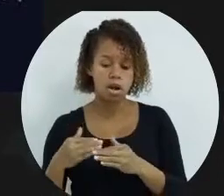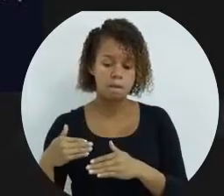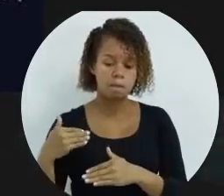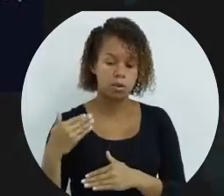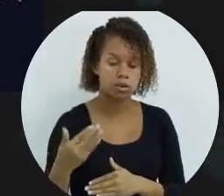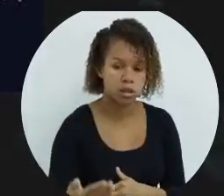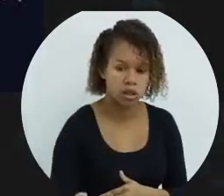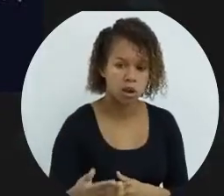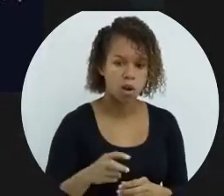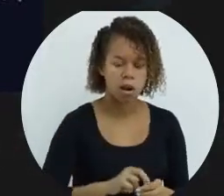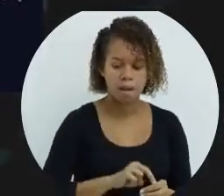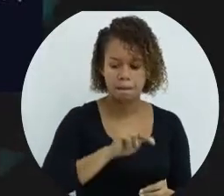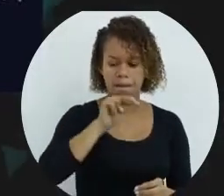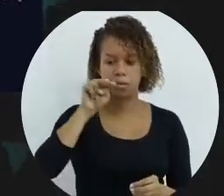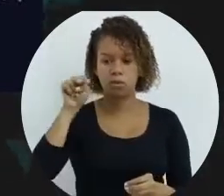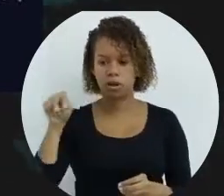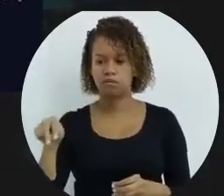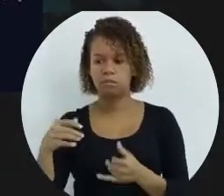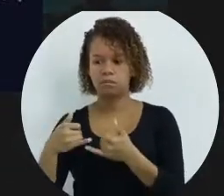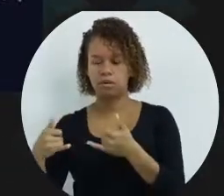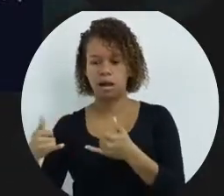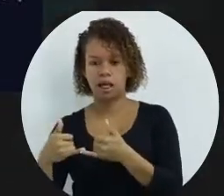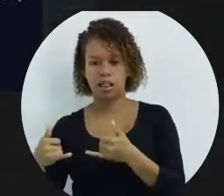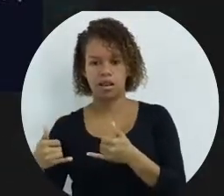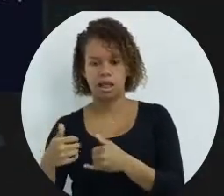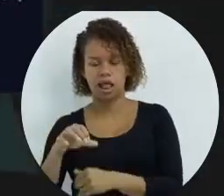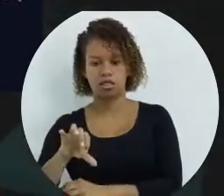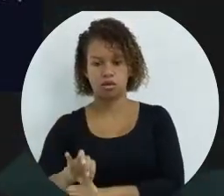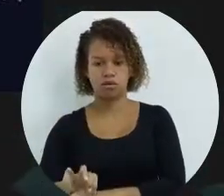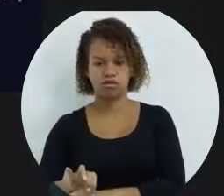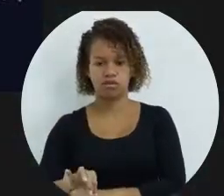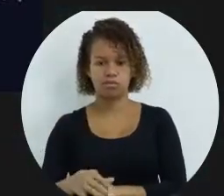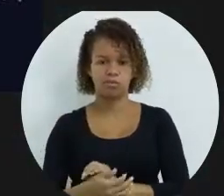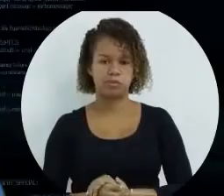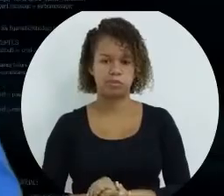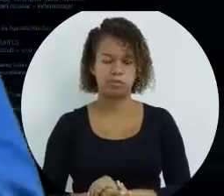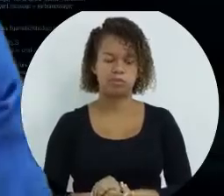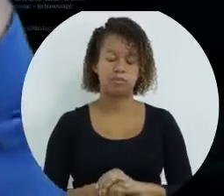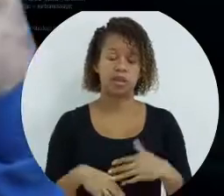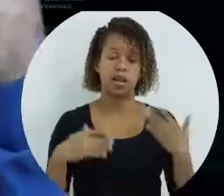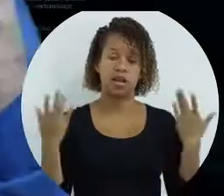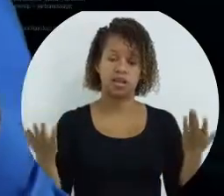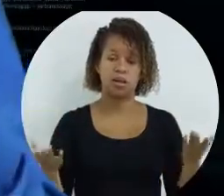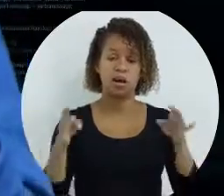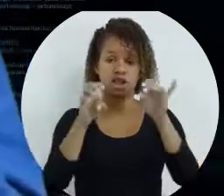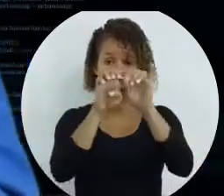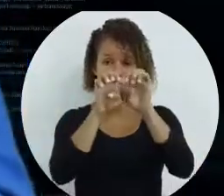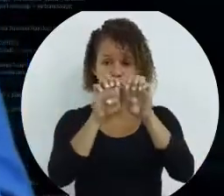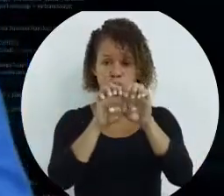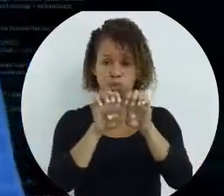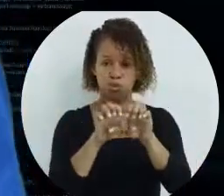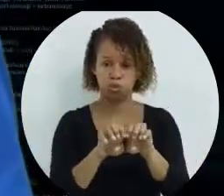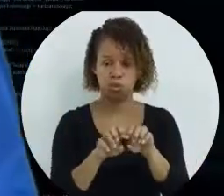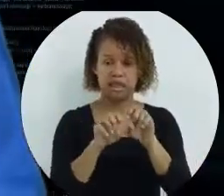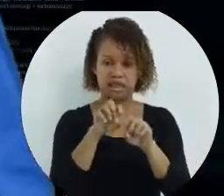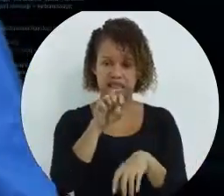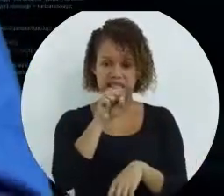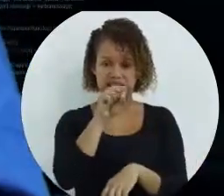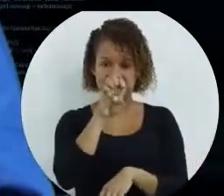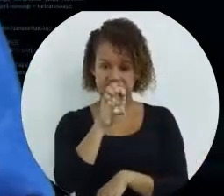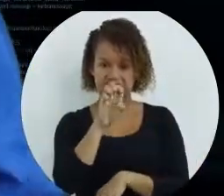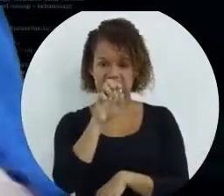ou ele pulava para a linha 9. Certo? Então, a estrutura se,